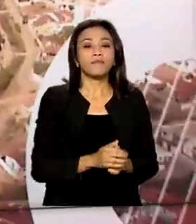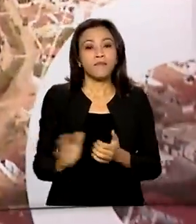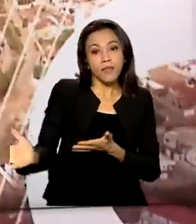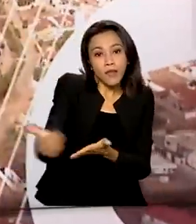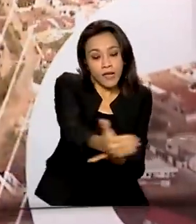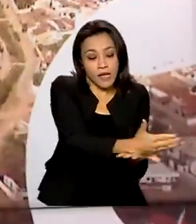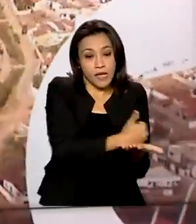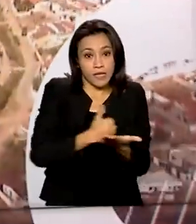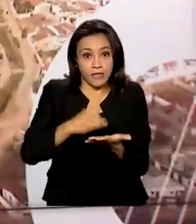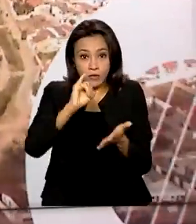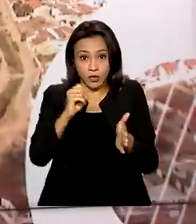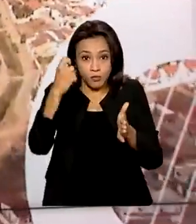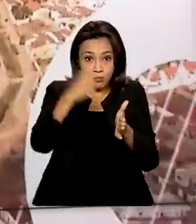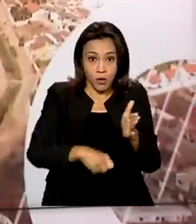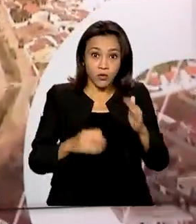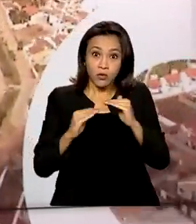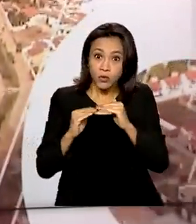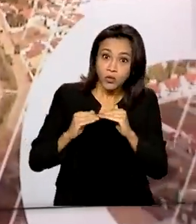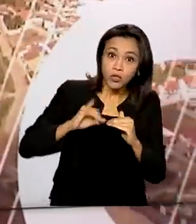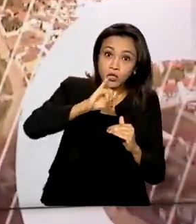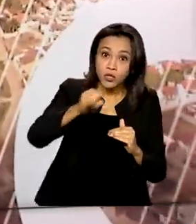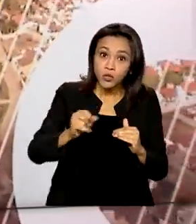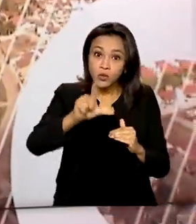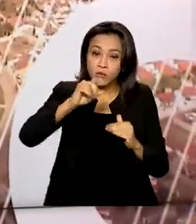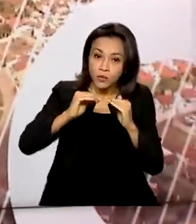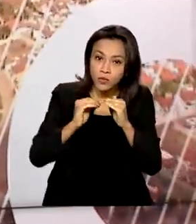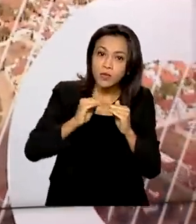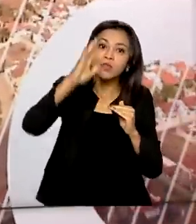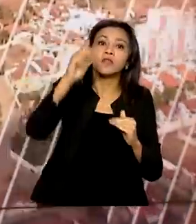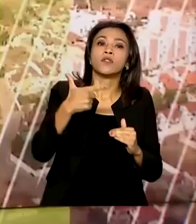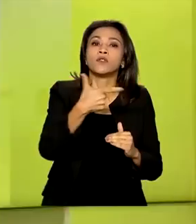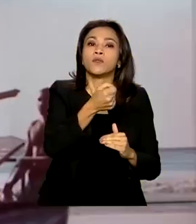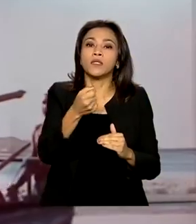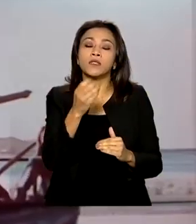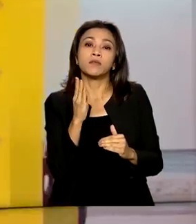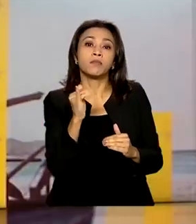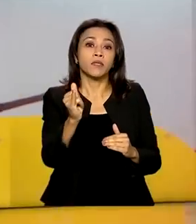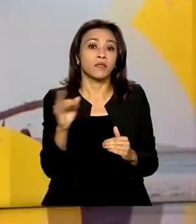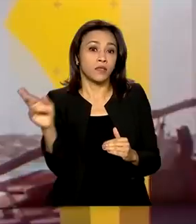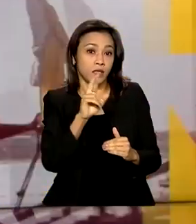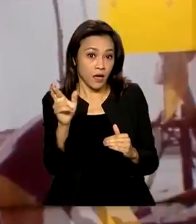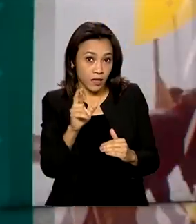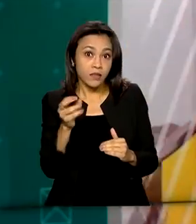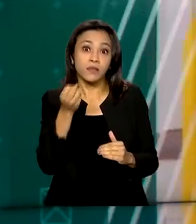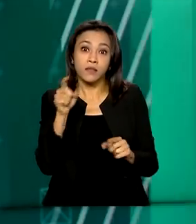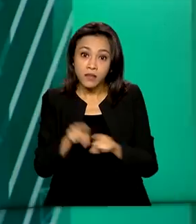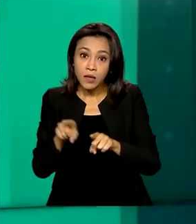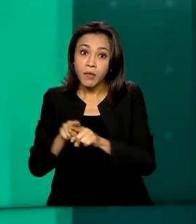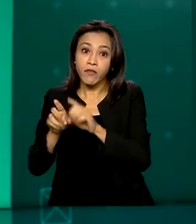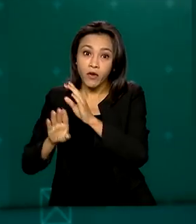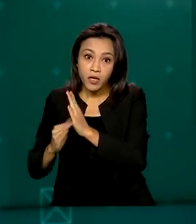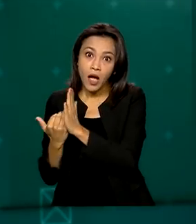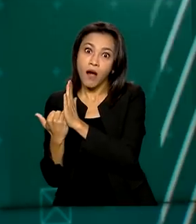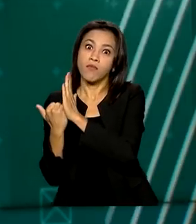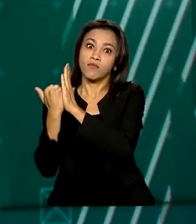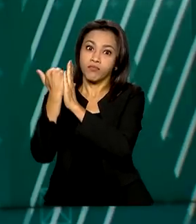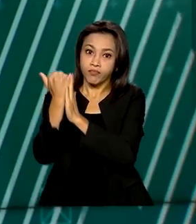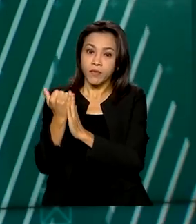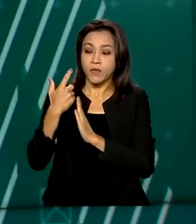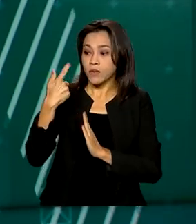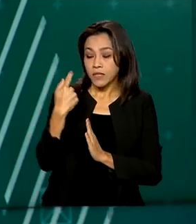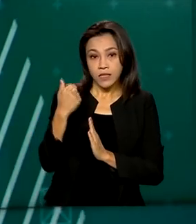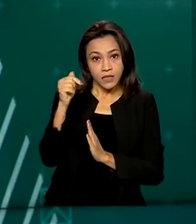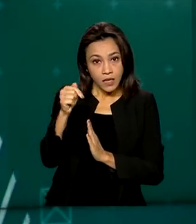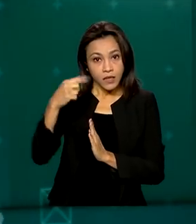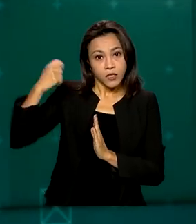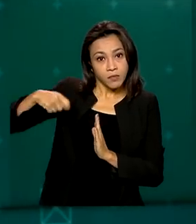em julho superou 200 bilhões de reais. A tendência de alta também foi registrada nos sete primeiros meses deste